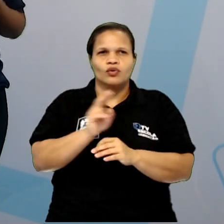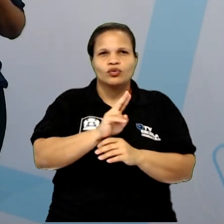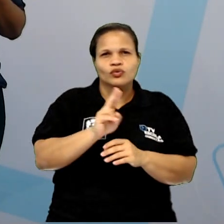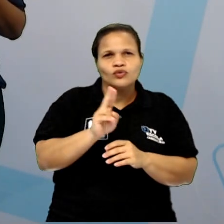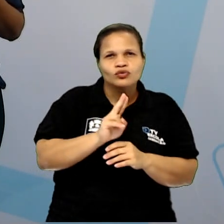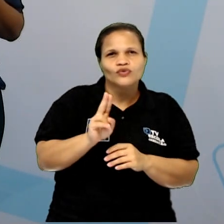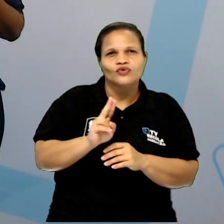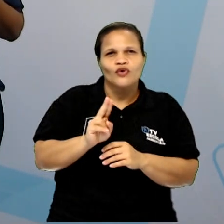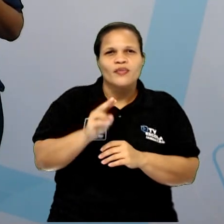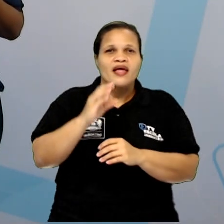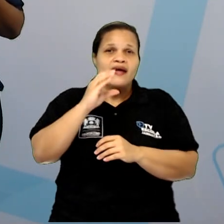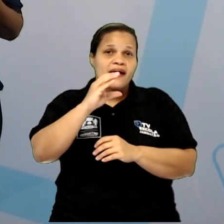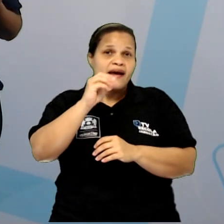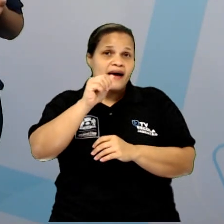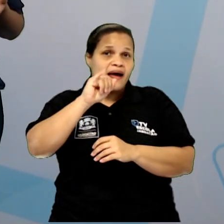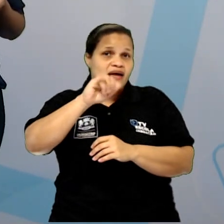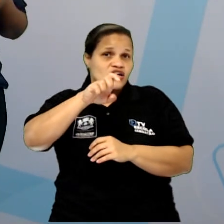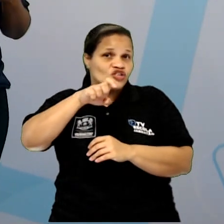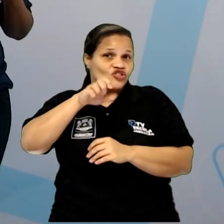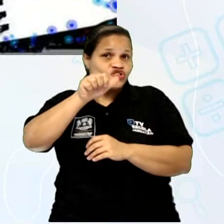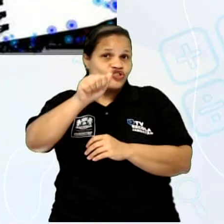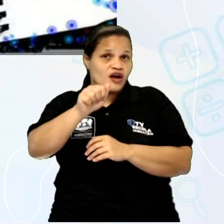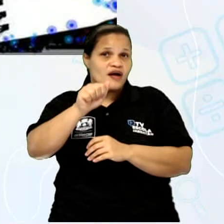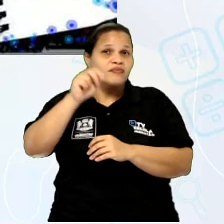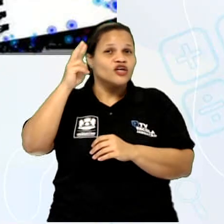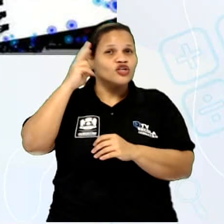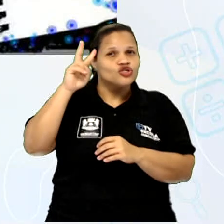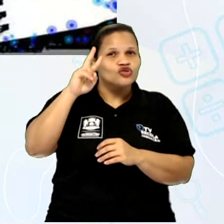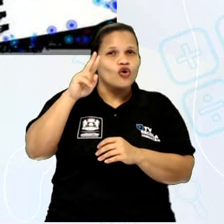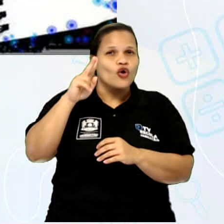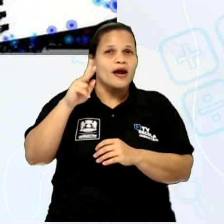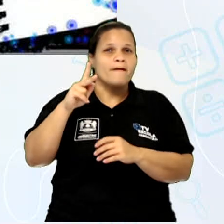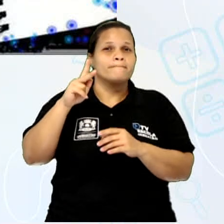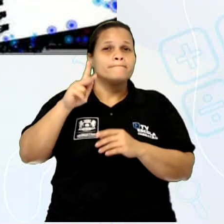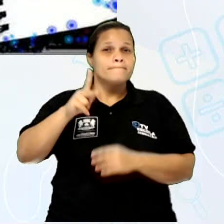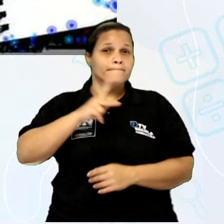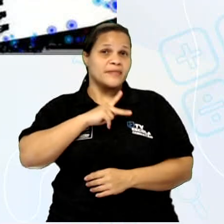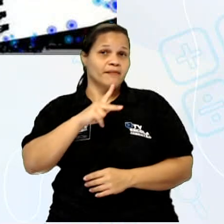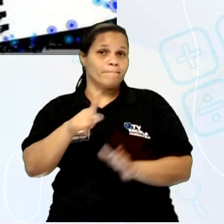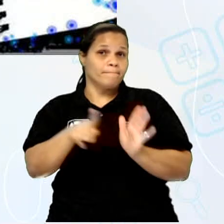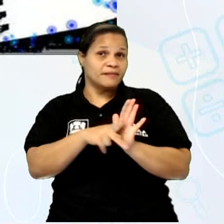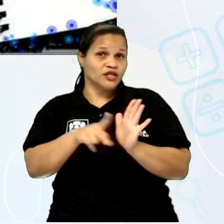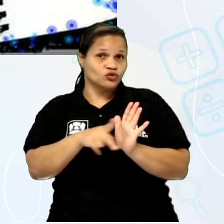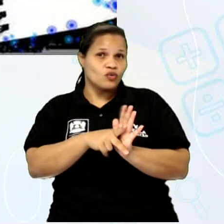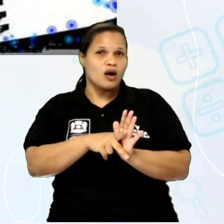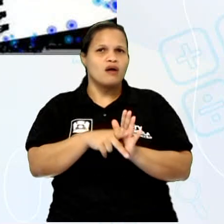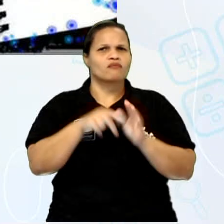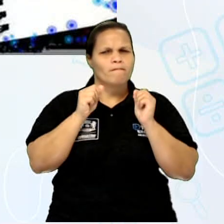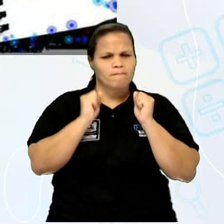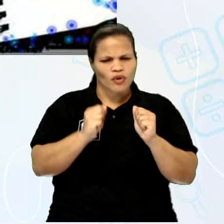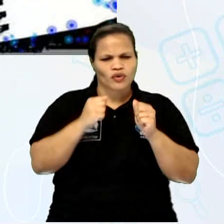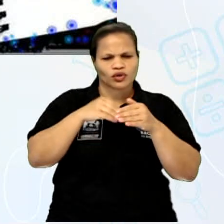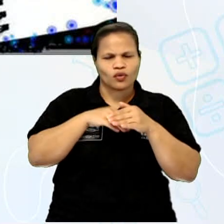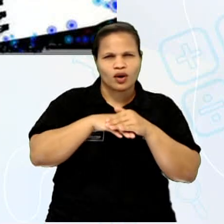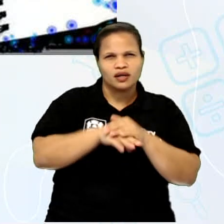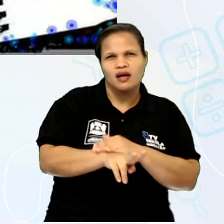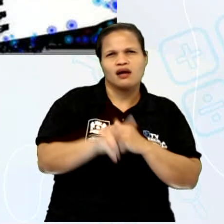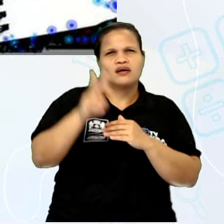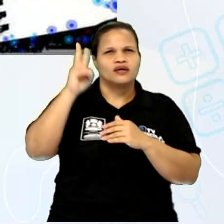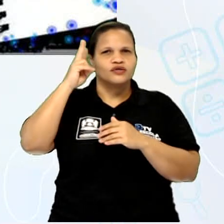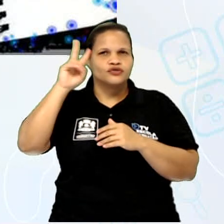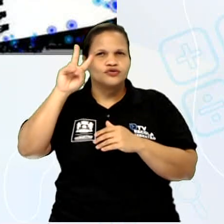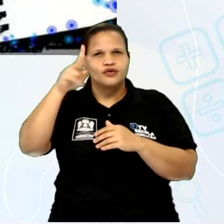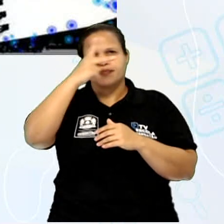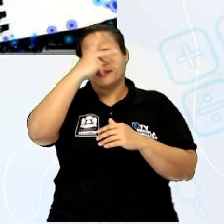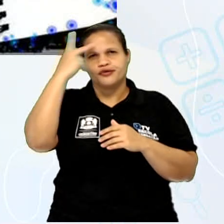Caixa da história pessoal. E nessa caixa, vocês podem guardar coisas que vocês querem guardar para os filhos. História que vocês querem que as